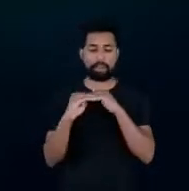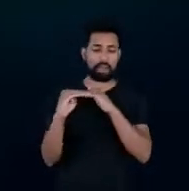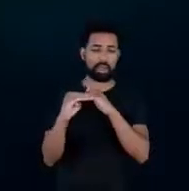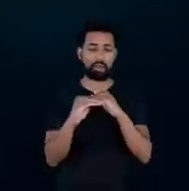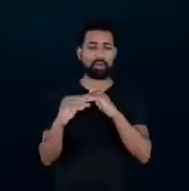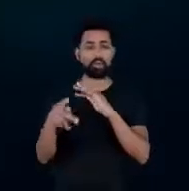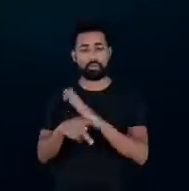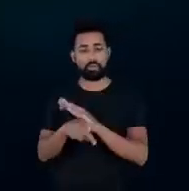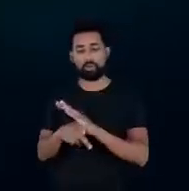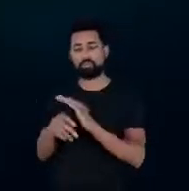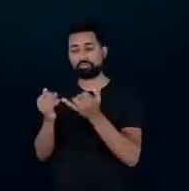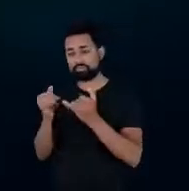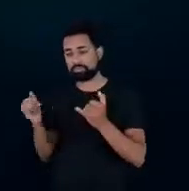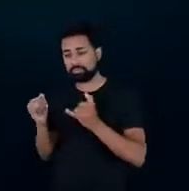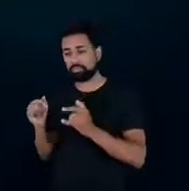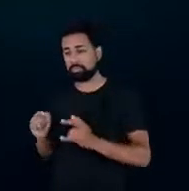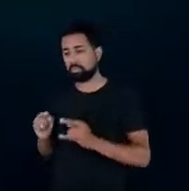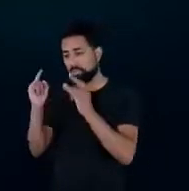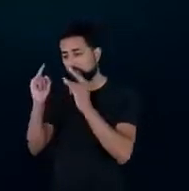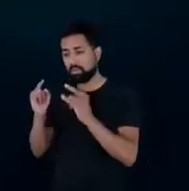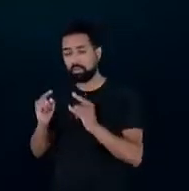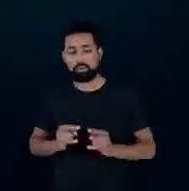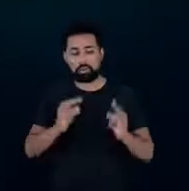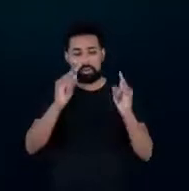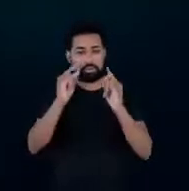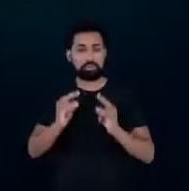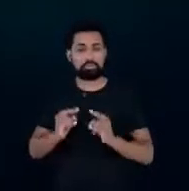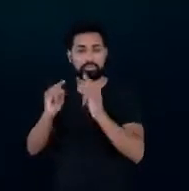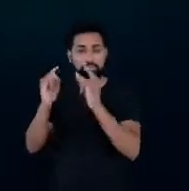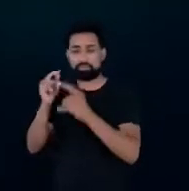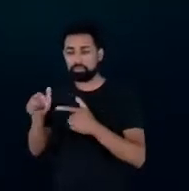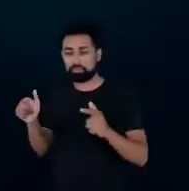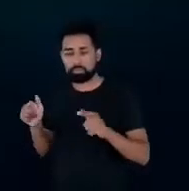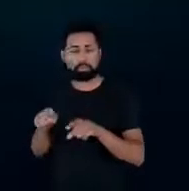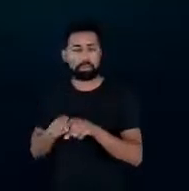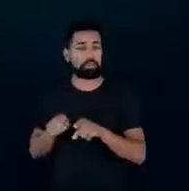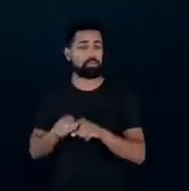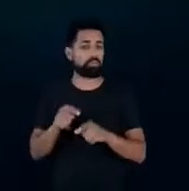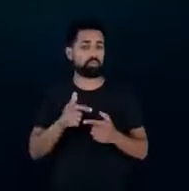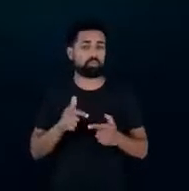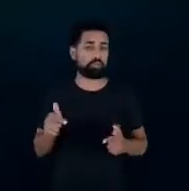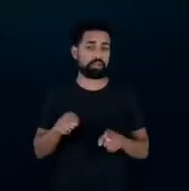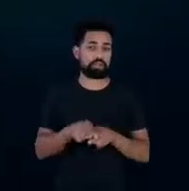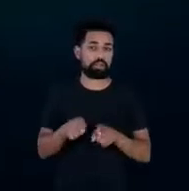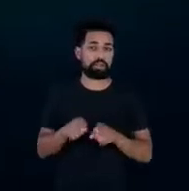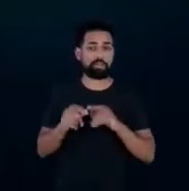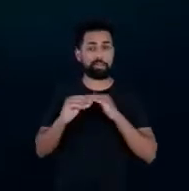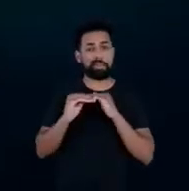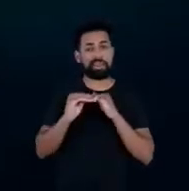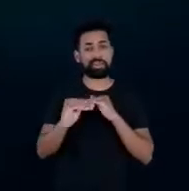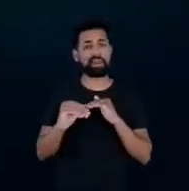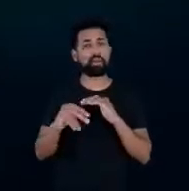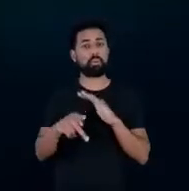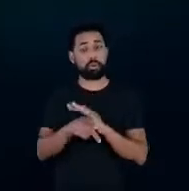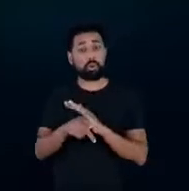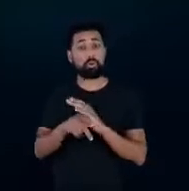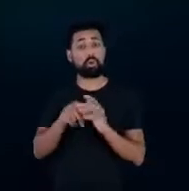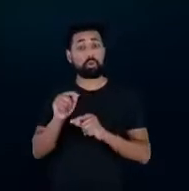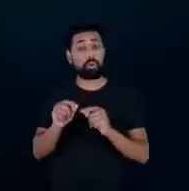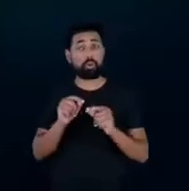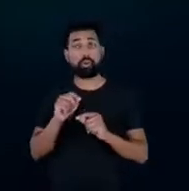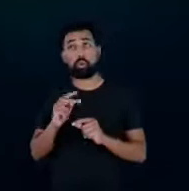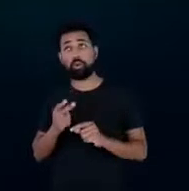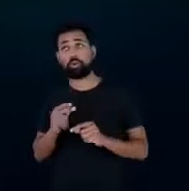instalações elétricas em prédios públicos e residenciais e também não possui padrões compulsórios ou